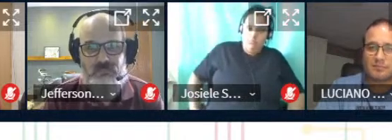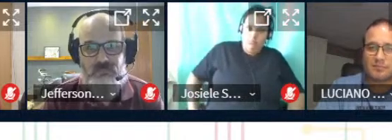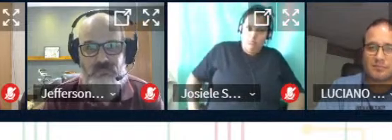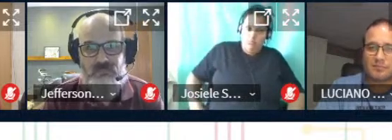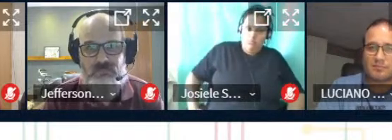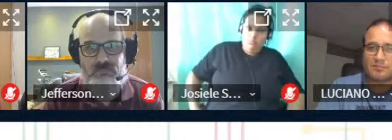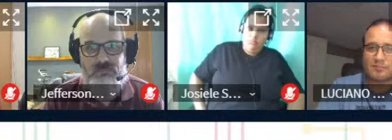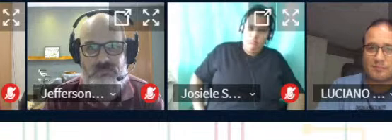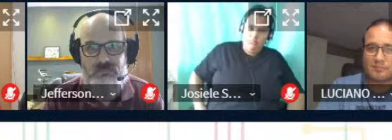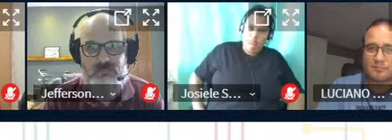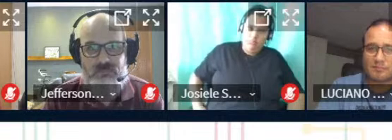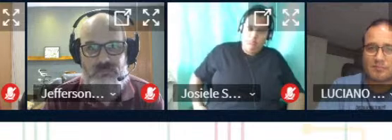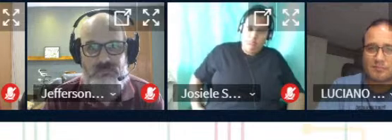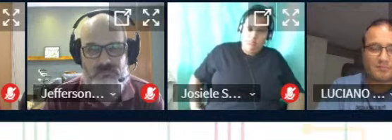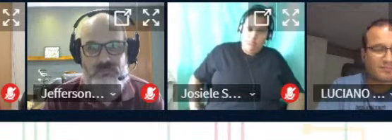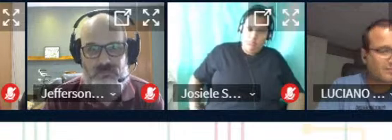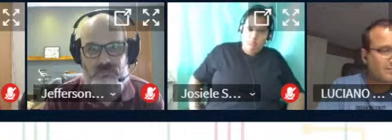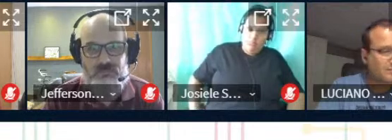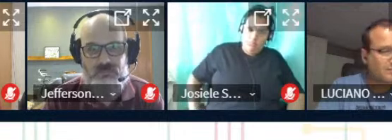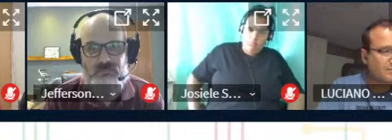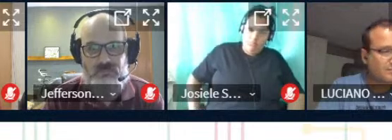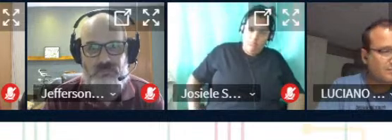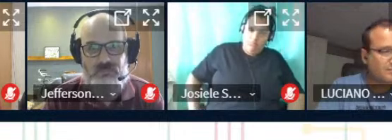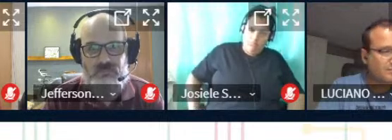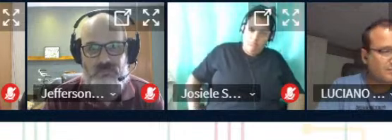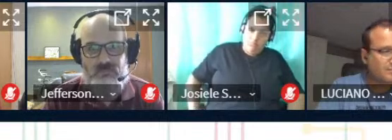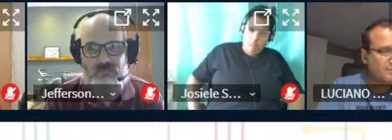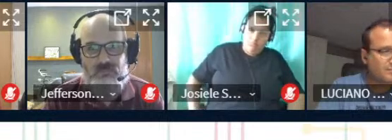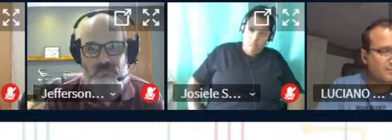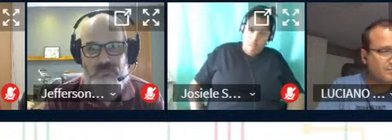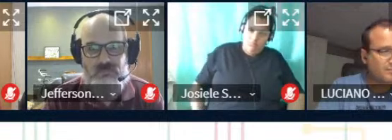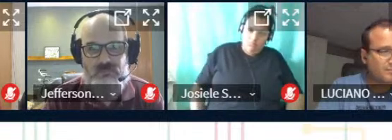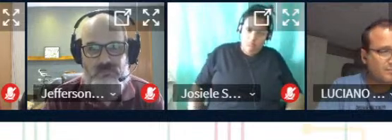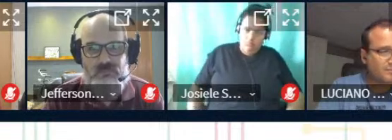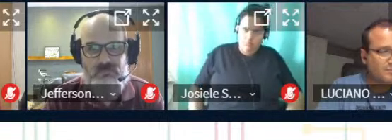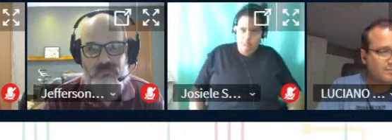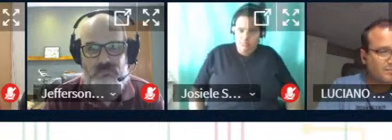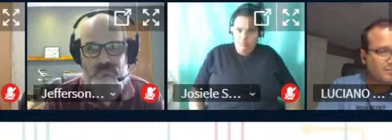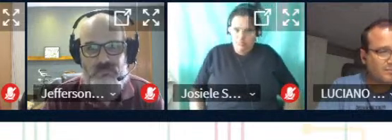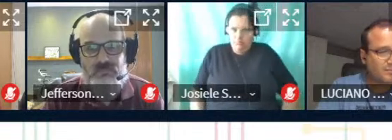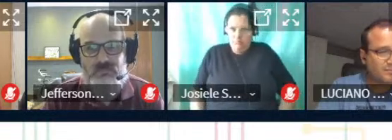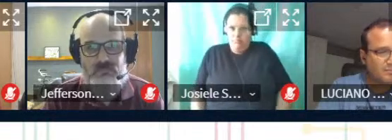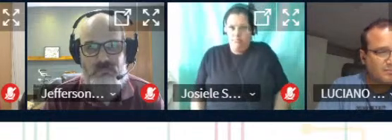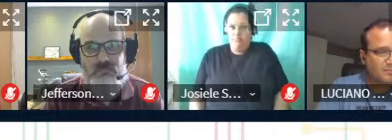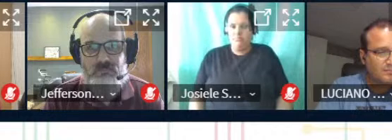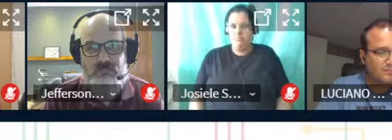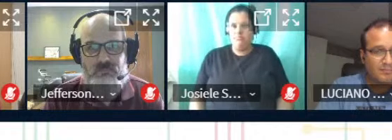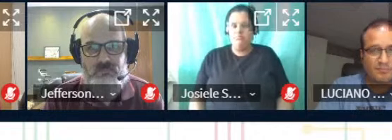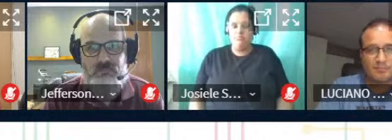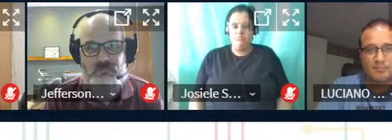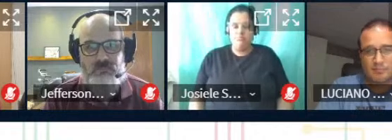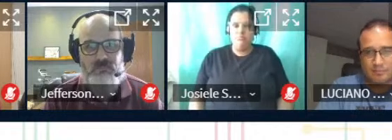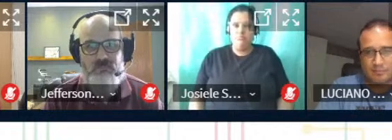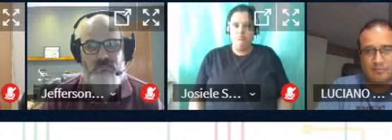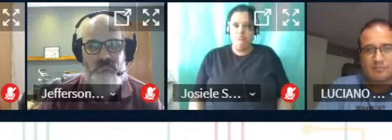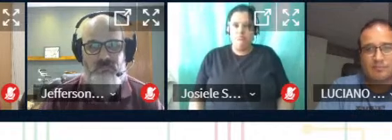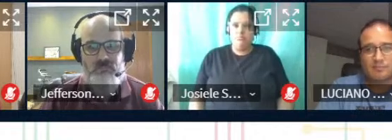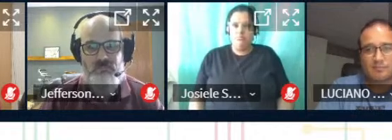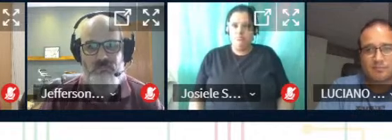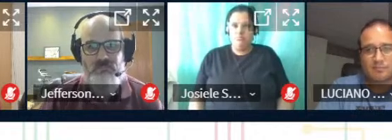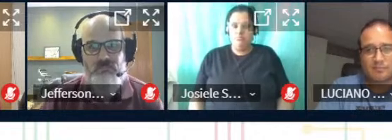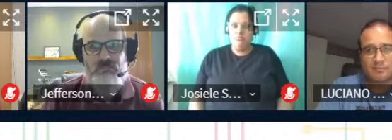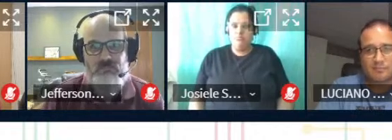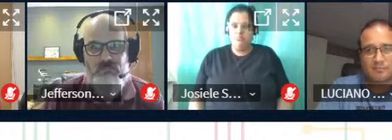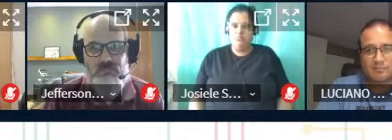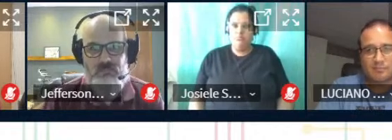para além do muro do IFRS Campus Rio Grande além dos muros. Parabéns mais uma vez e achei